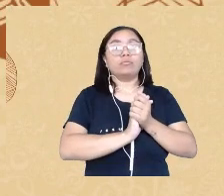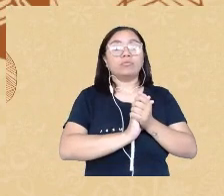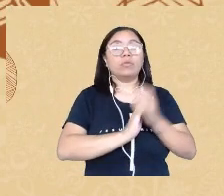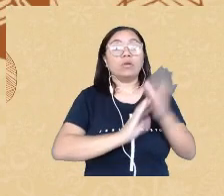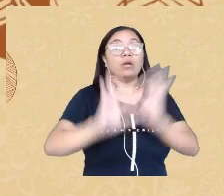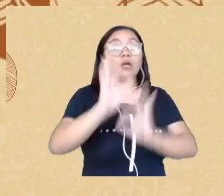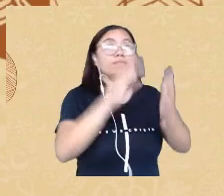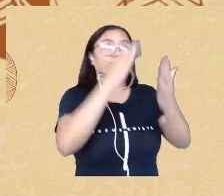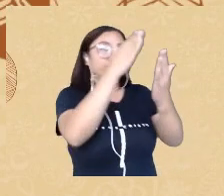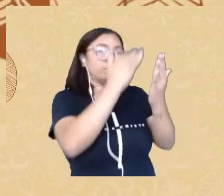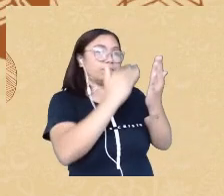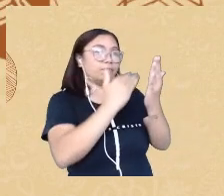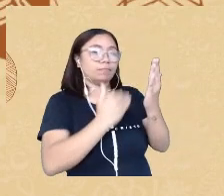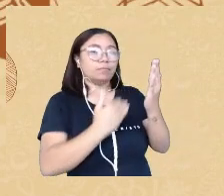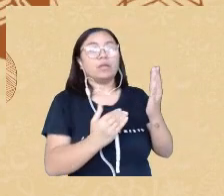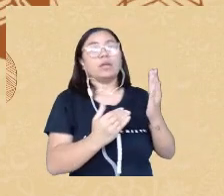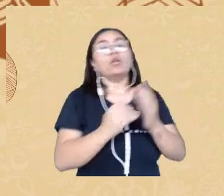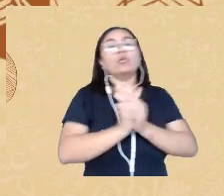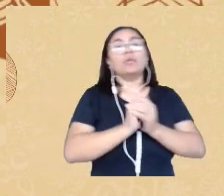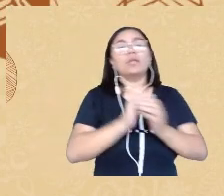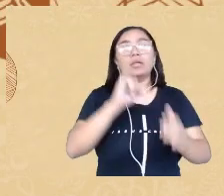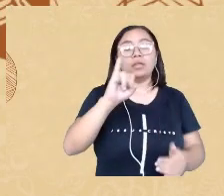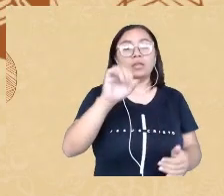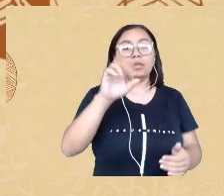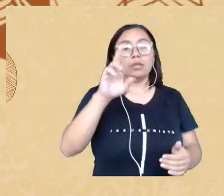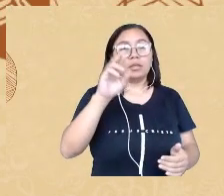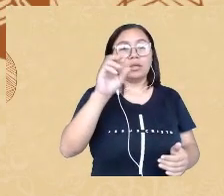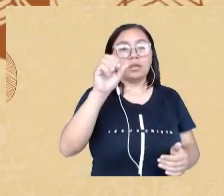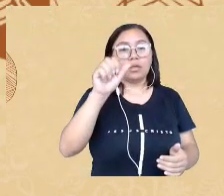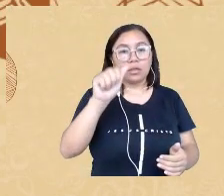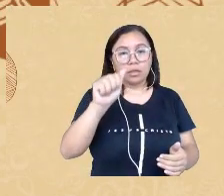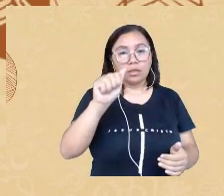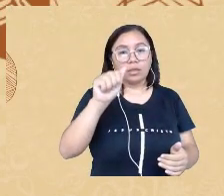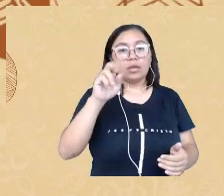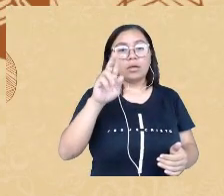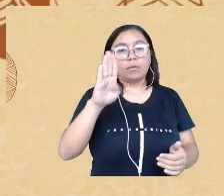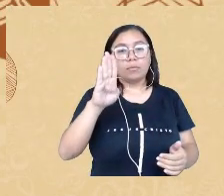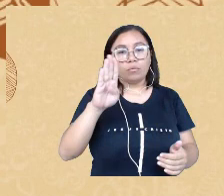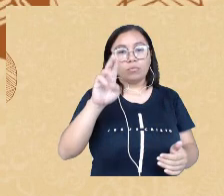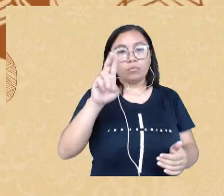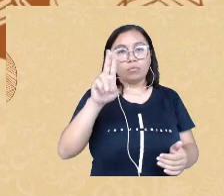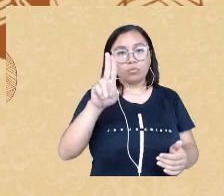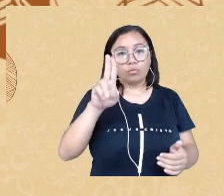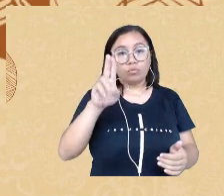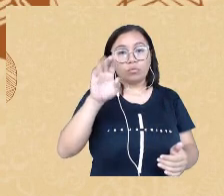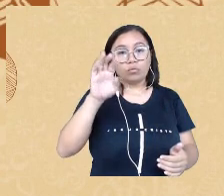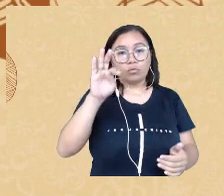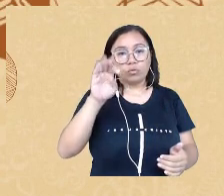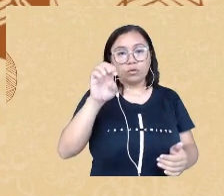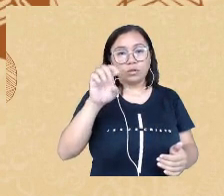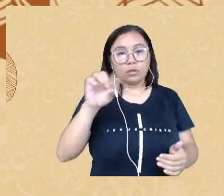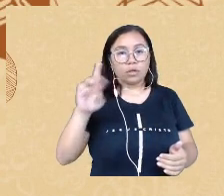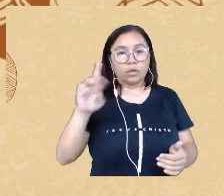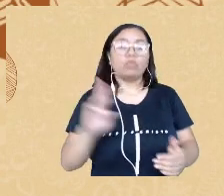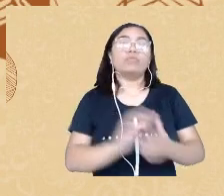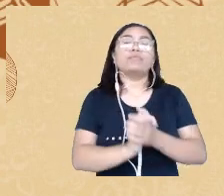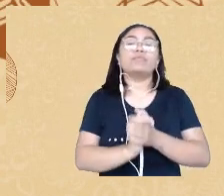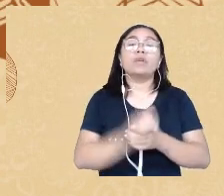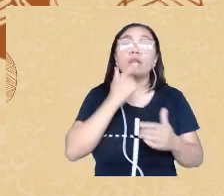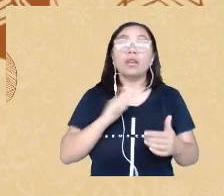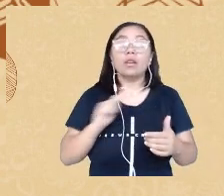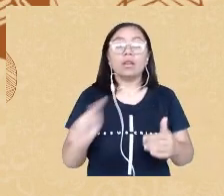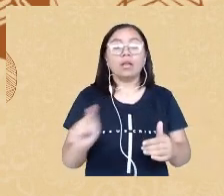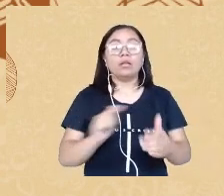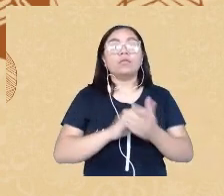Iramutek. O Iramutek é um software de análise de dados lexicais, para quem não conhece, eu recomendo a leitura do